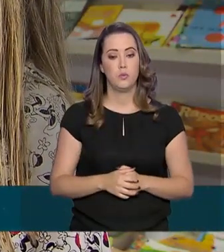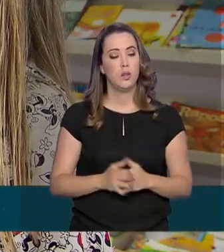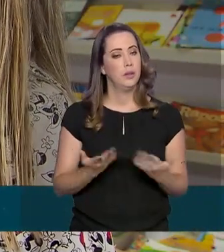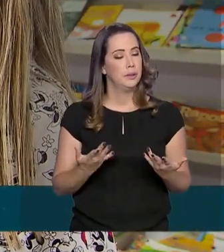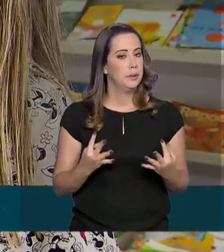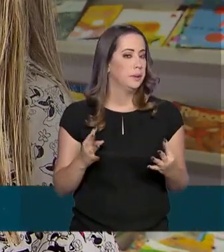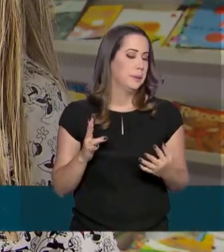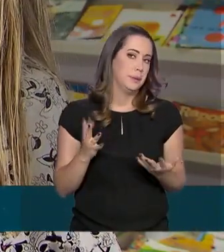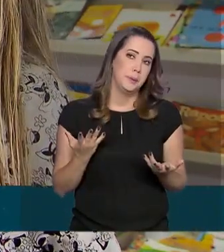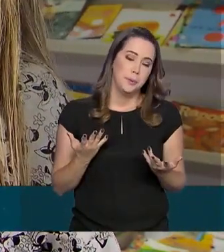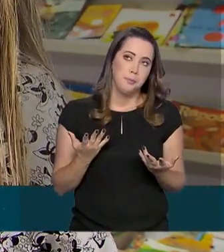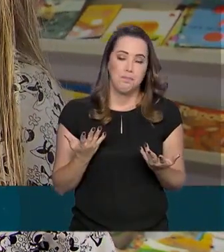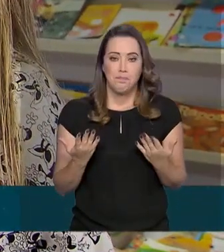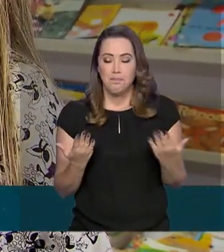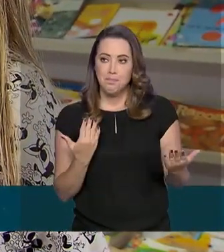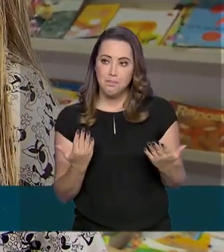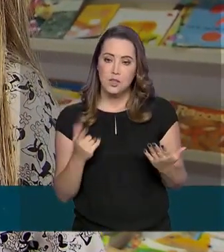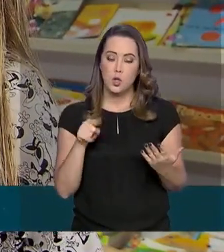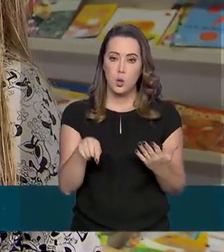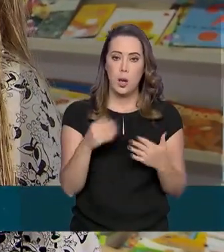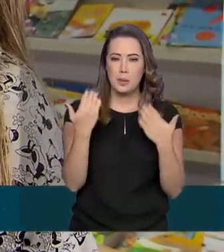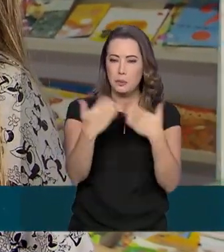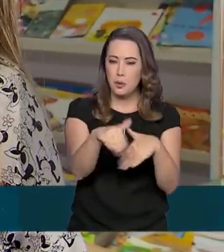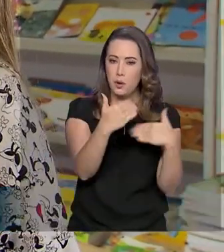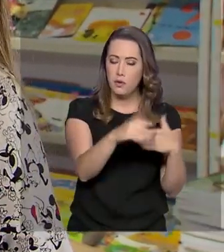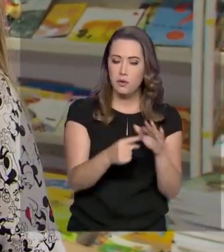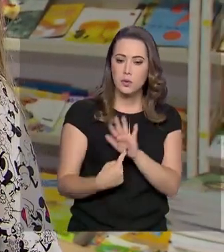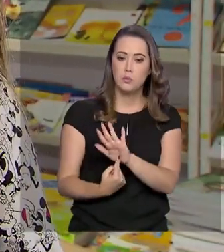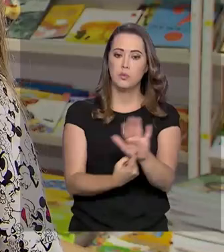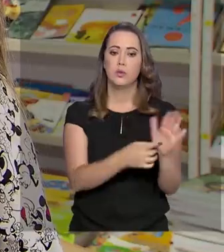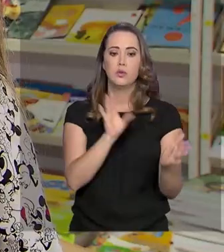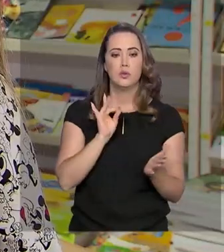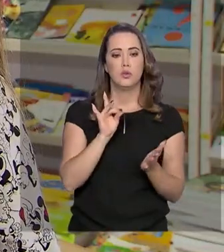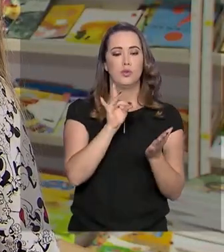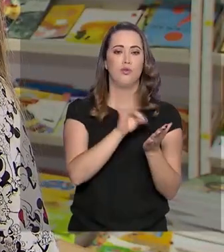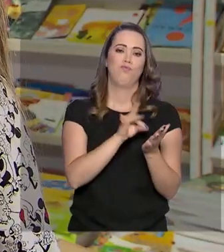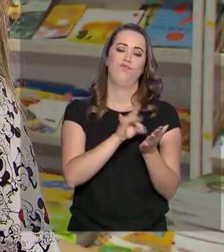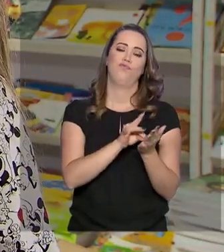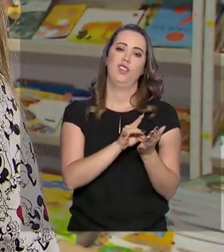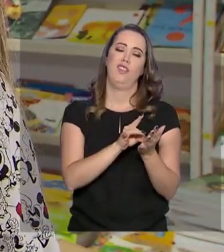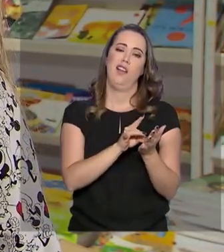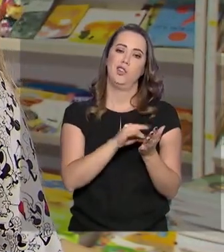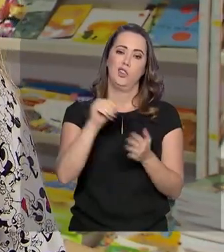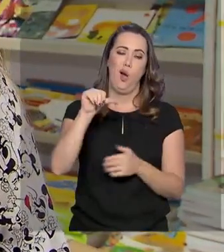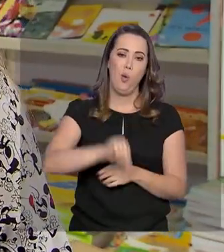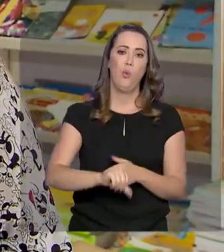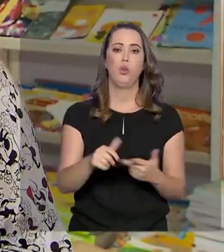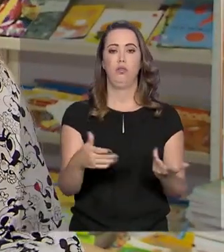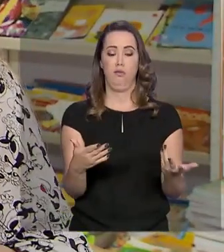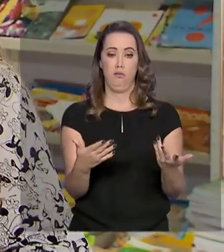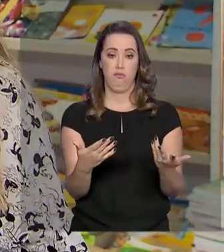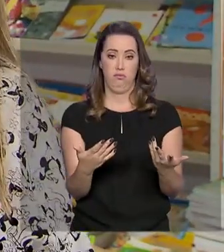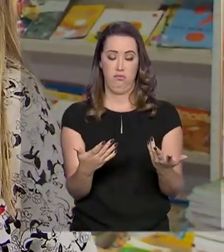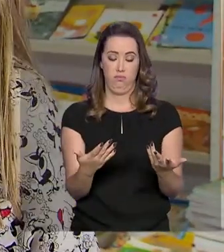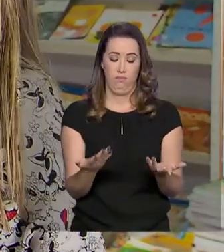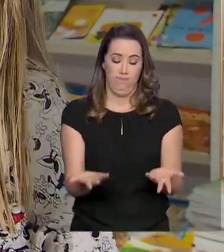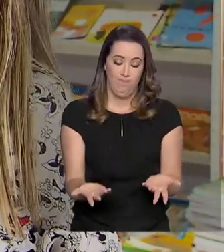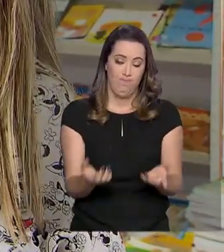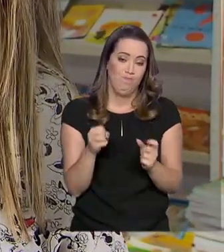nacionais têm mostrado uma realidade muito crítica da